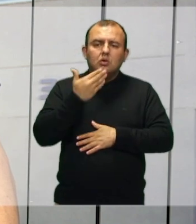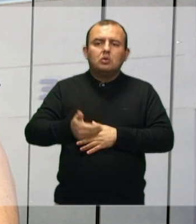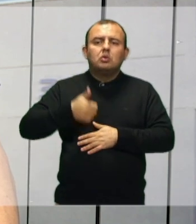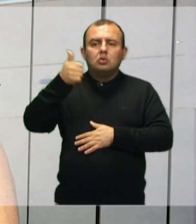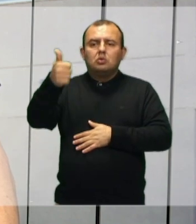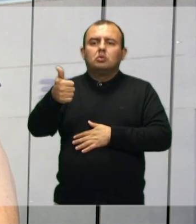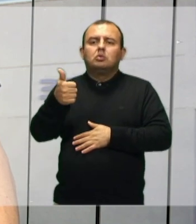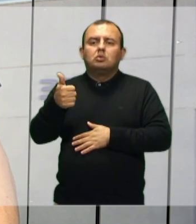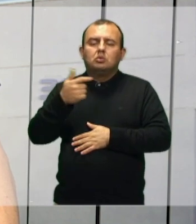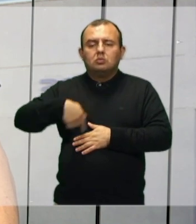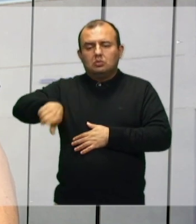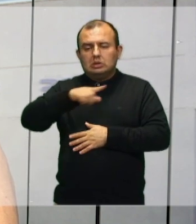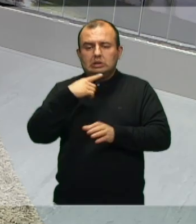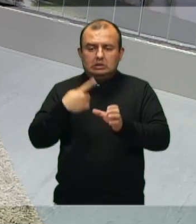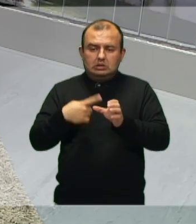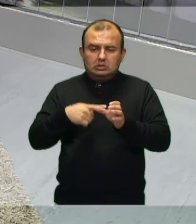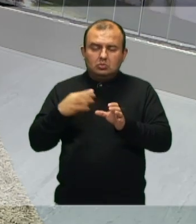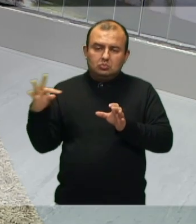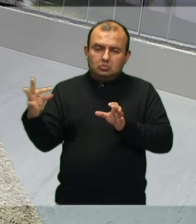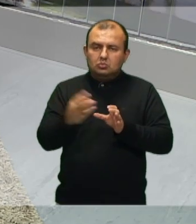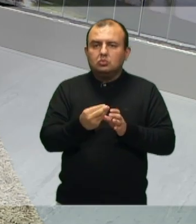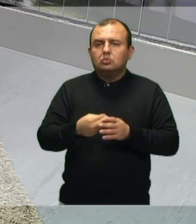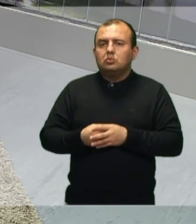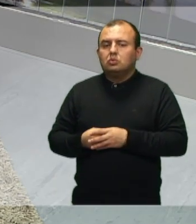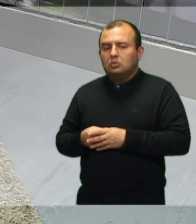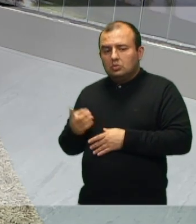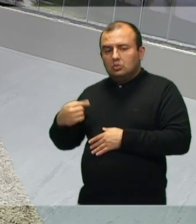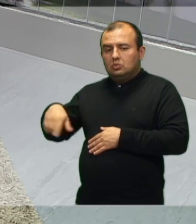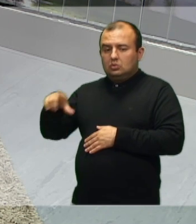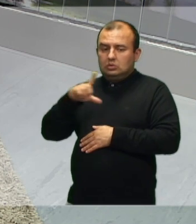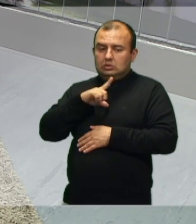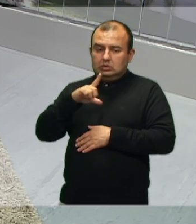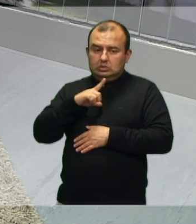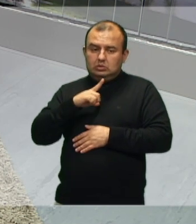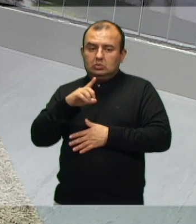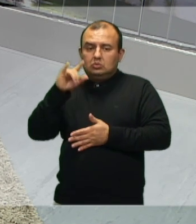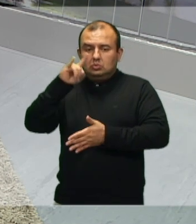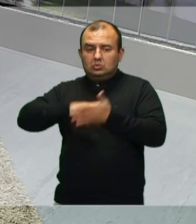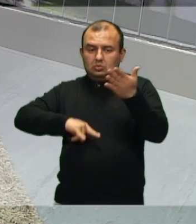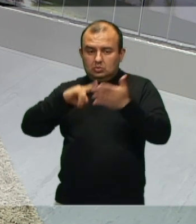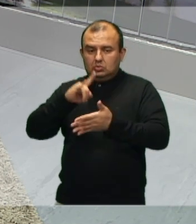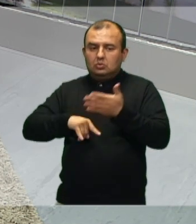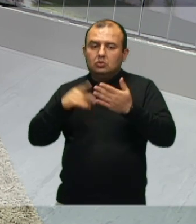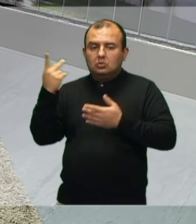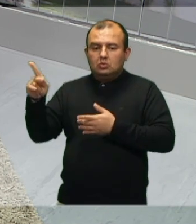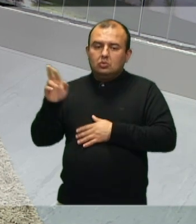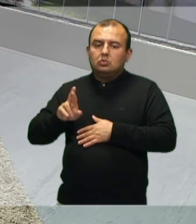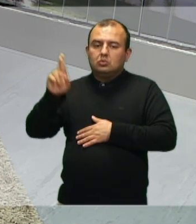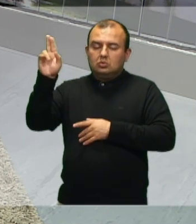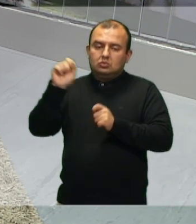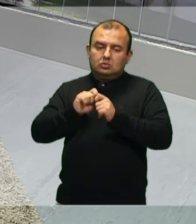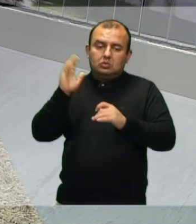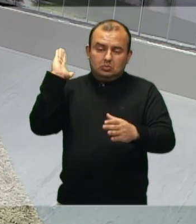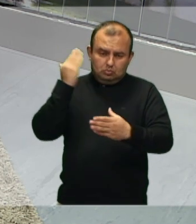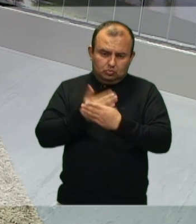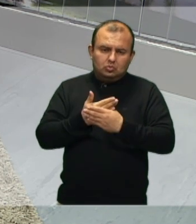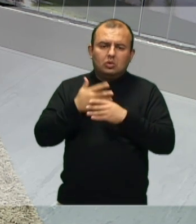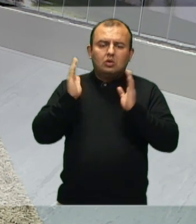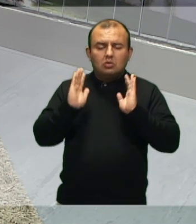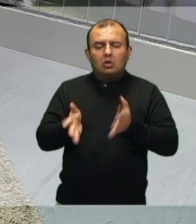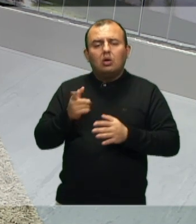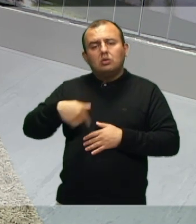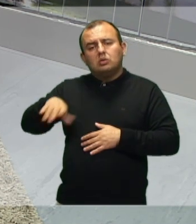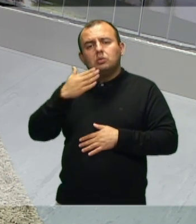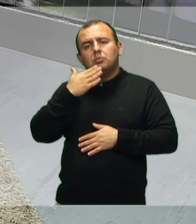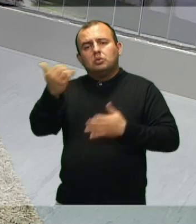para a nossa cidade como um todo. Nós temos alguns requerimentos já de sua autoria protocolados, em você